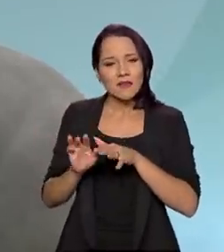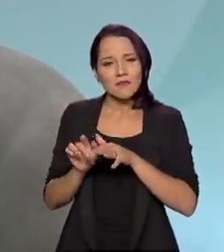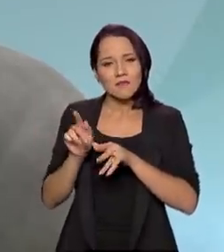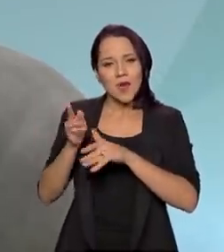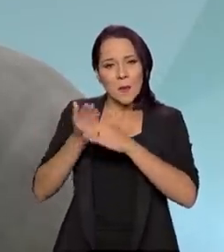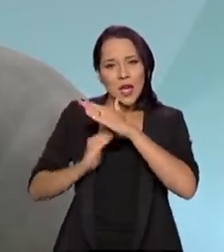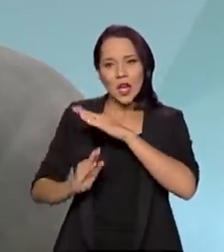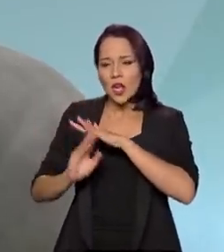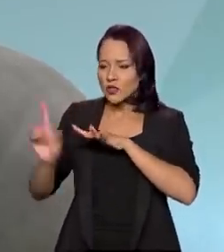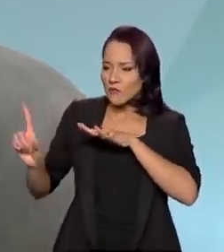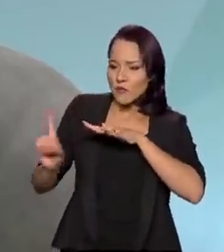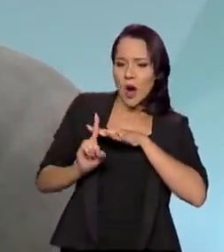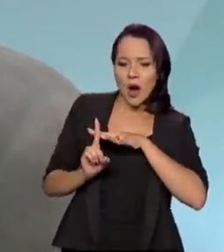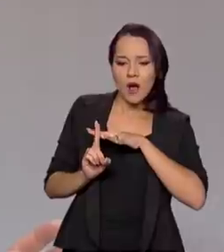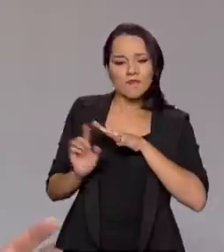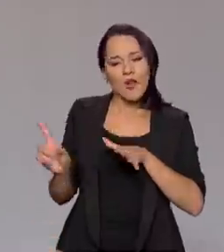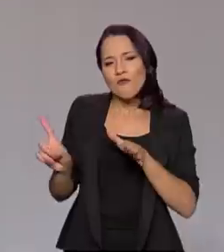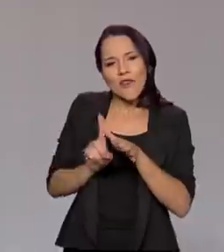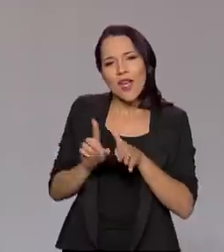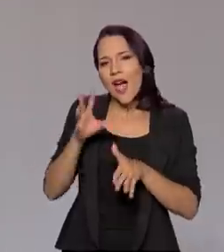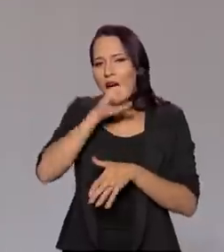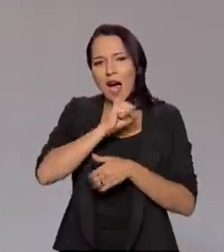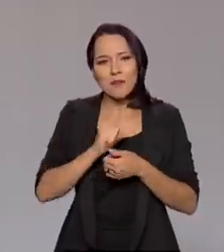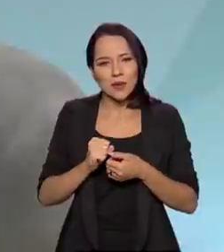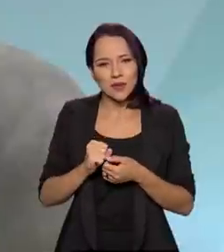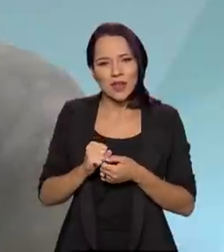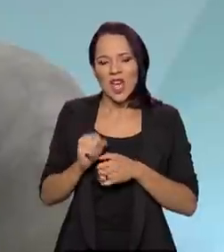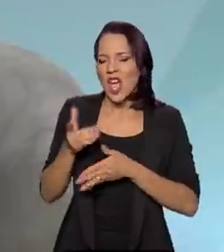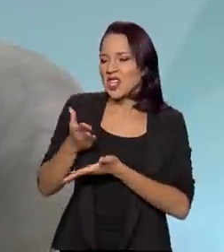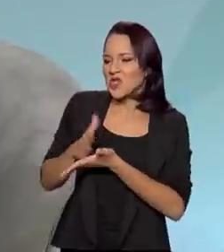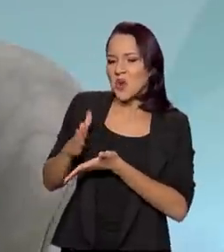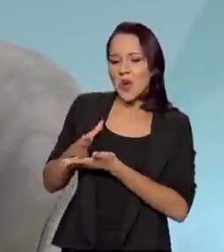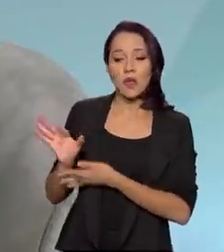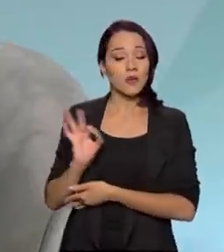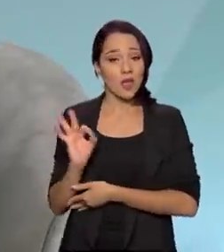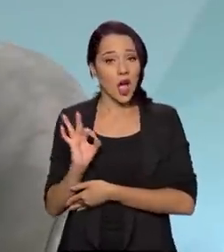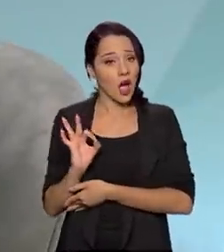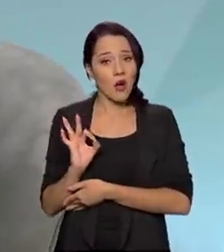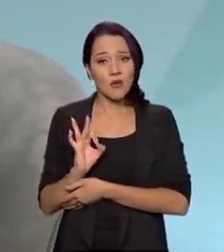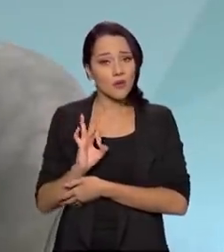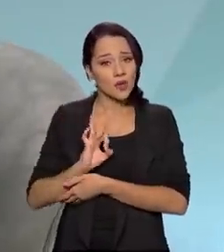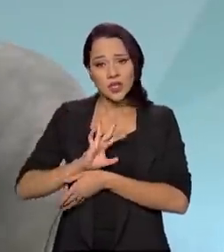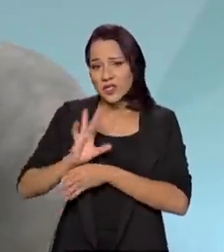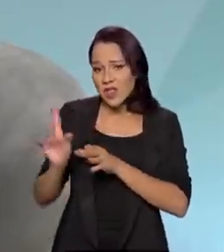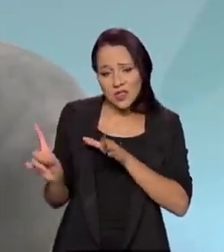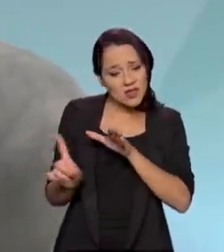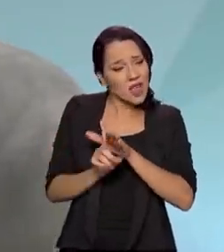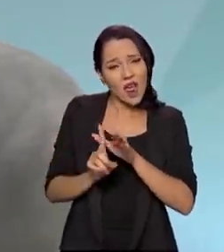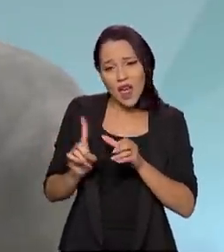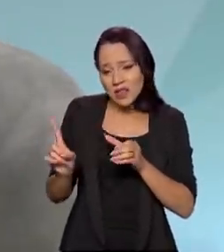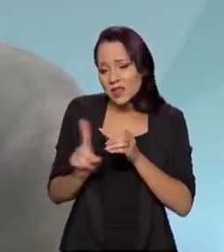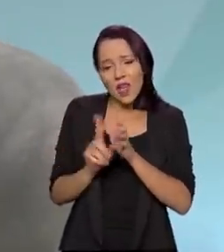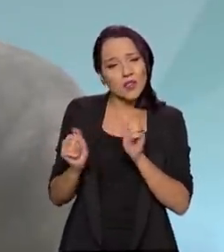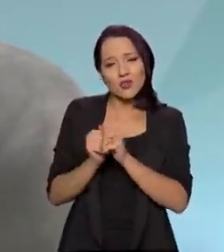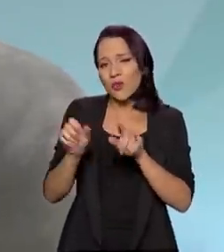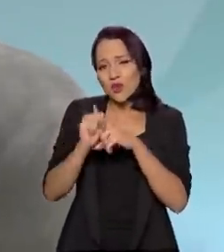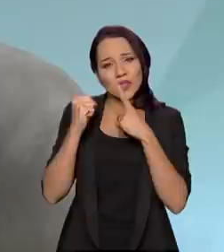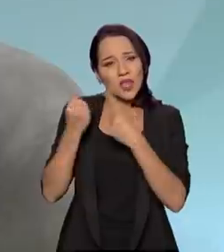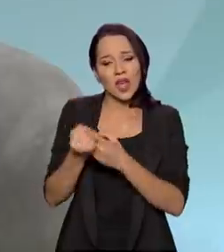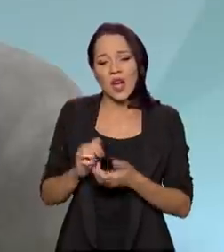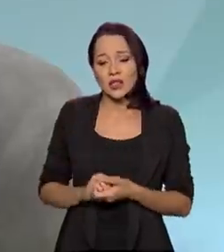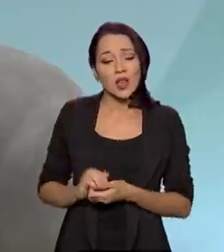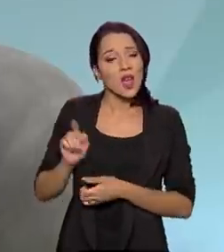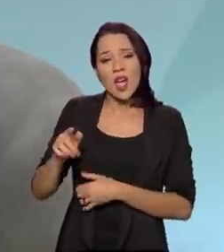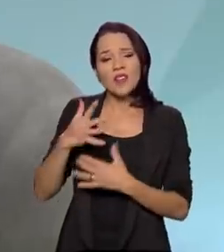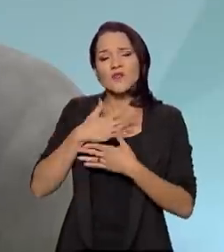parcelas que ficam completamente excluídas do dia a dia da sociedade e não se